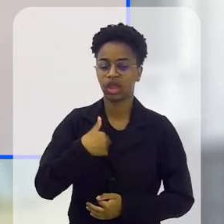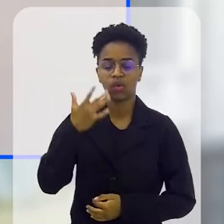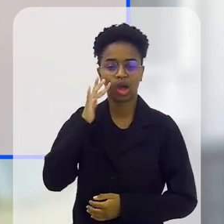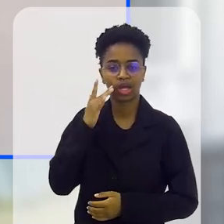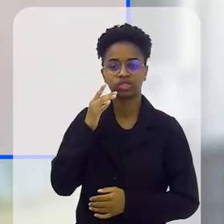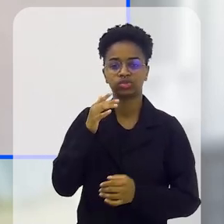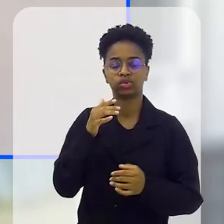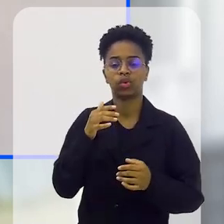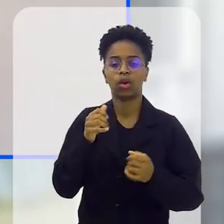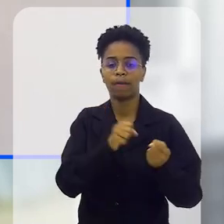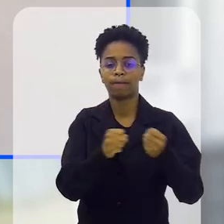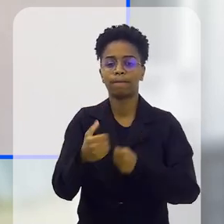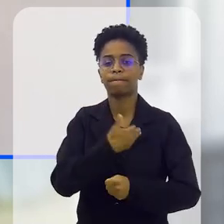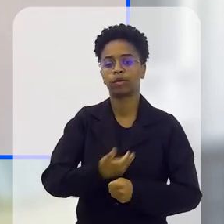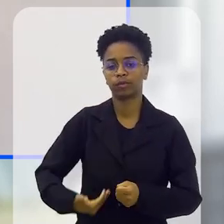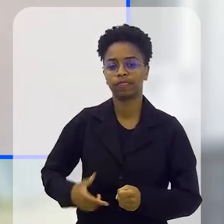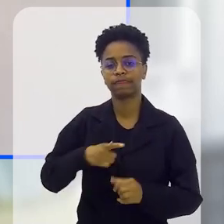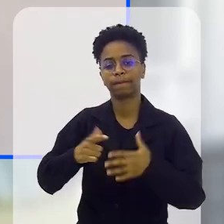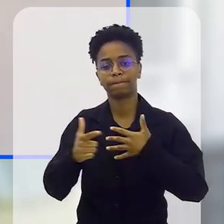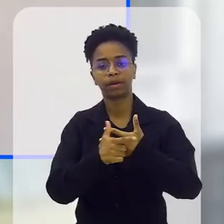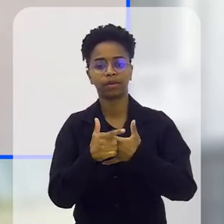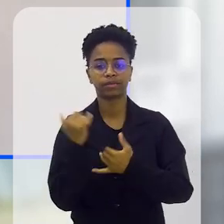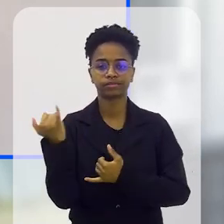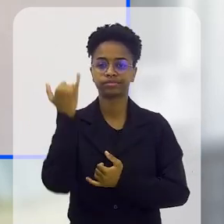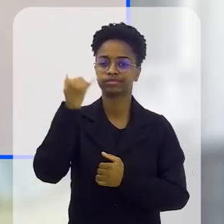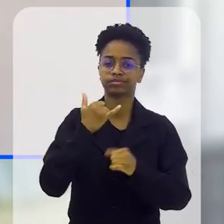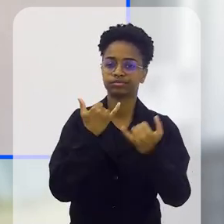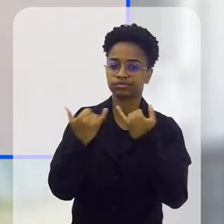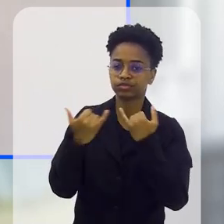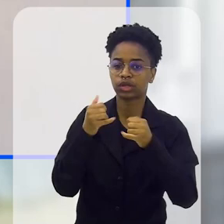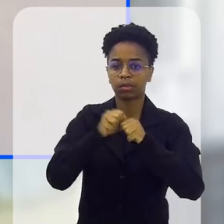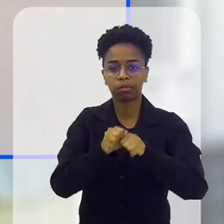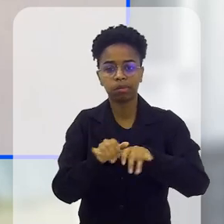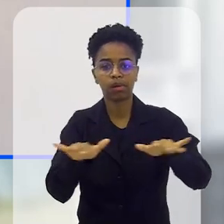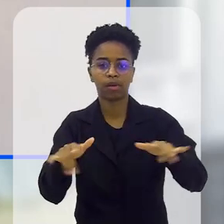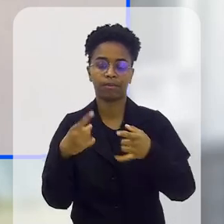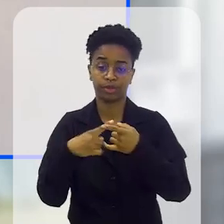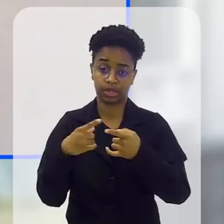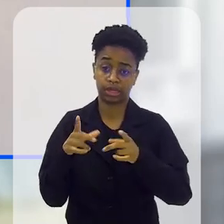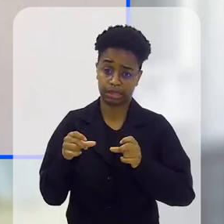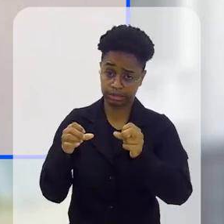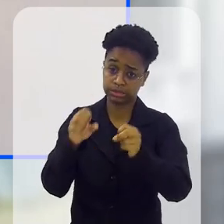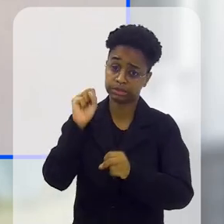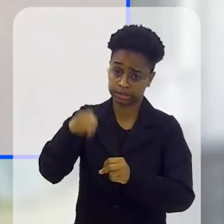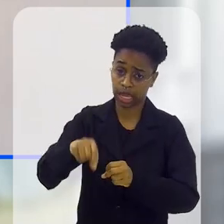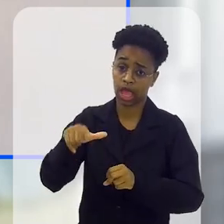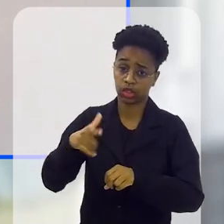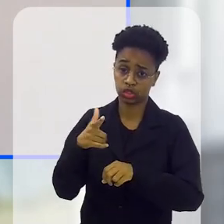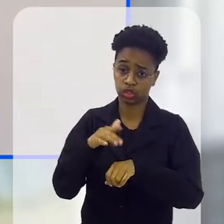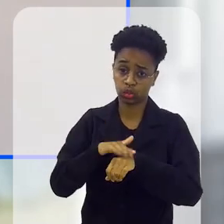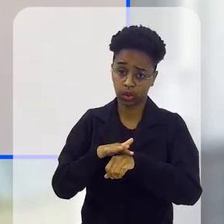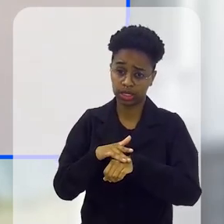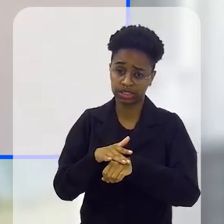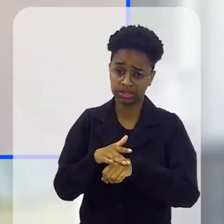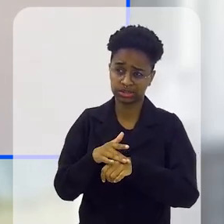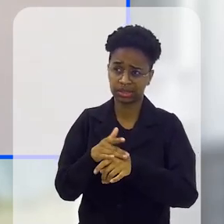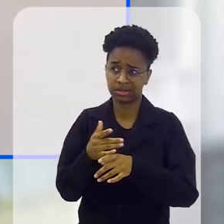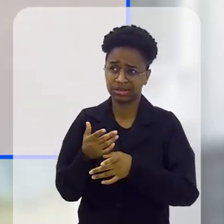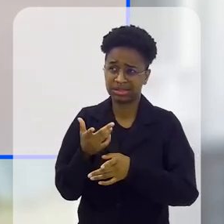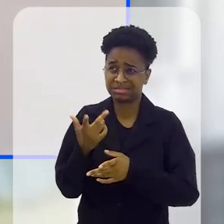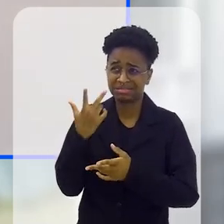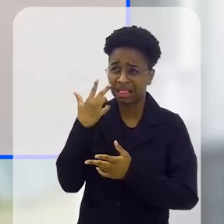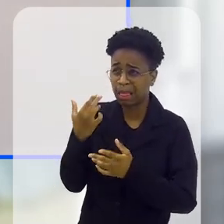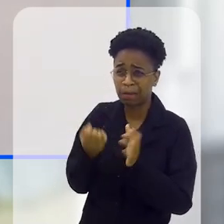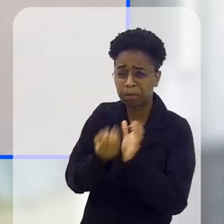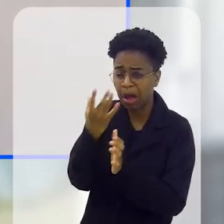eu acho que o poder público tem um papel muito importante em trazer informação, né? O câncer, sim, é uma doença pouco comum,